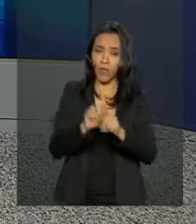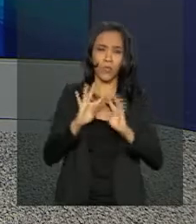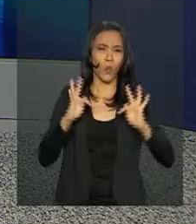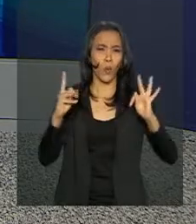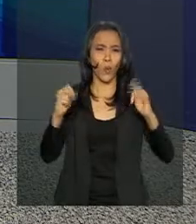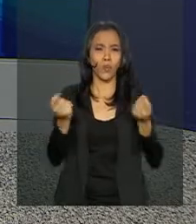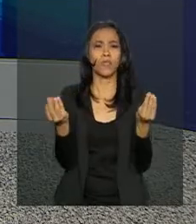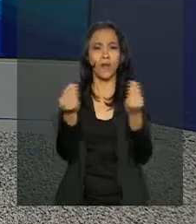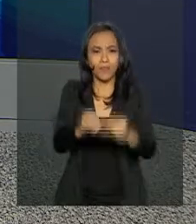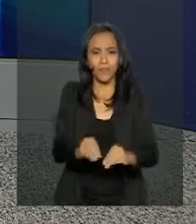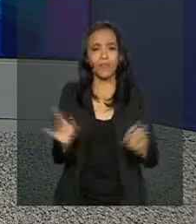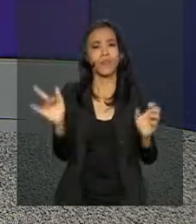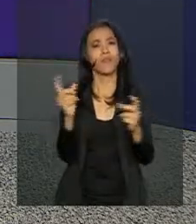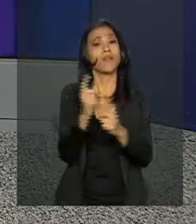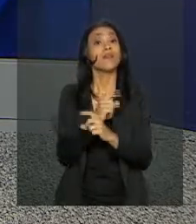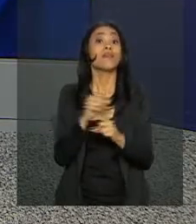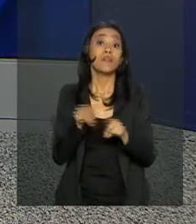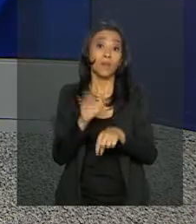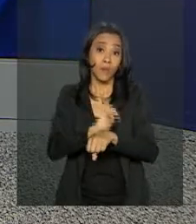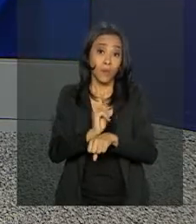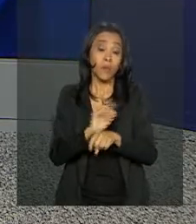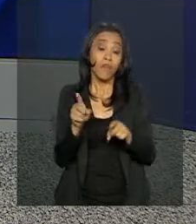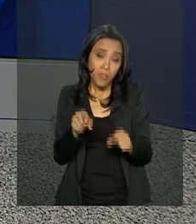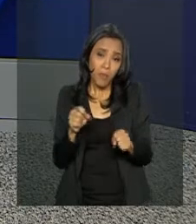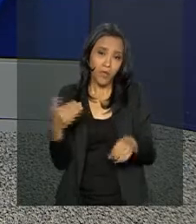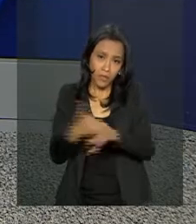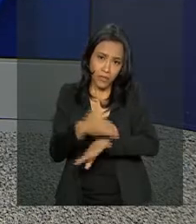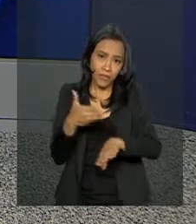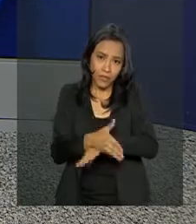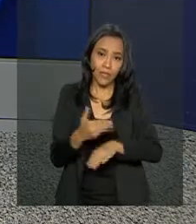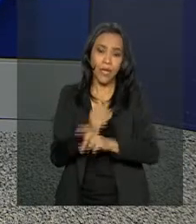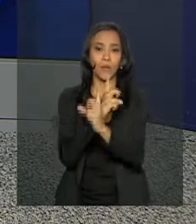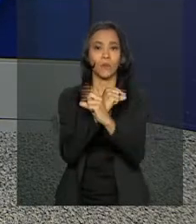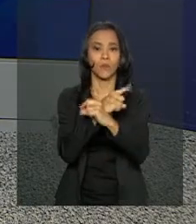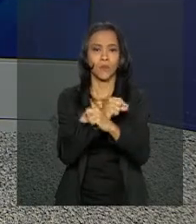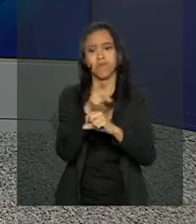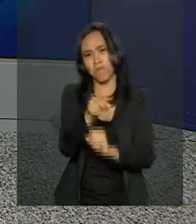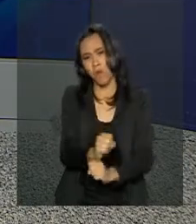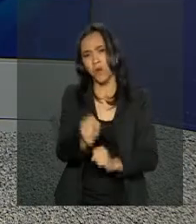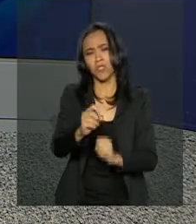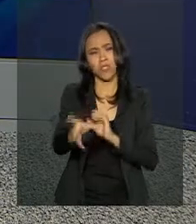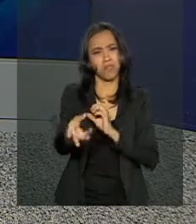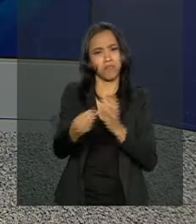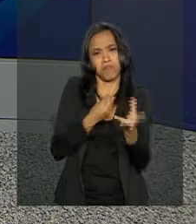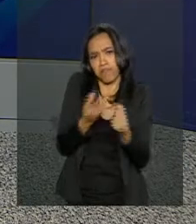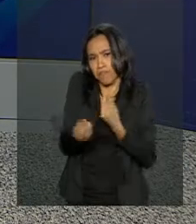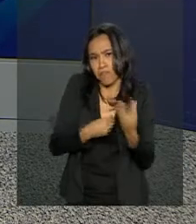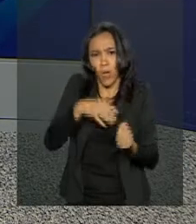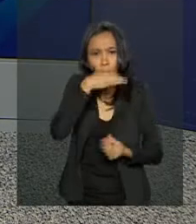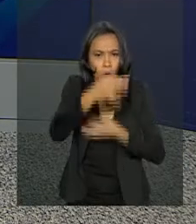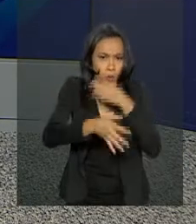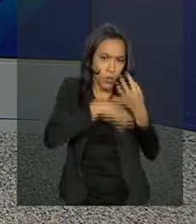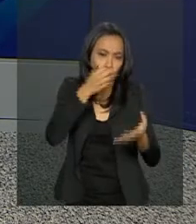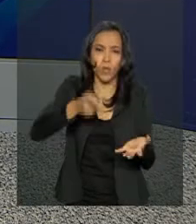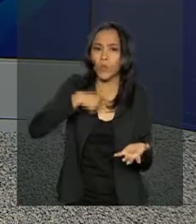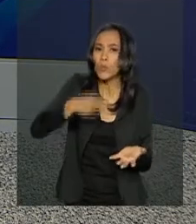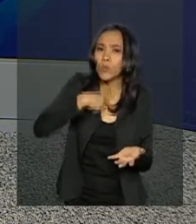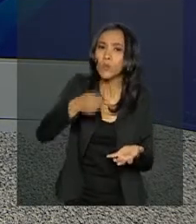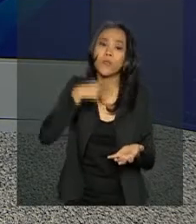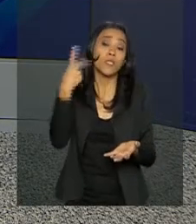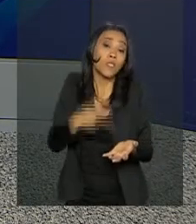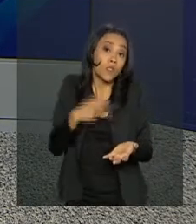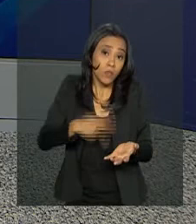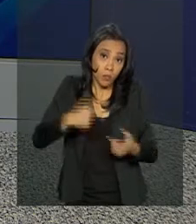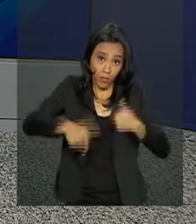estão em nosso canal no YouTube. Acesse também o nosso perfil no Twitter. Você pode mandar sugestões de reportagens e dúvidas sobre programas e